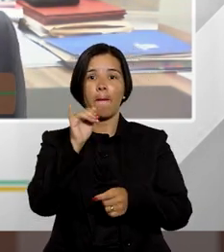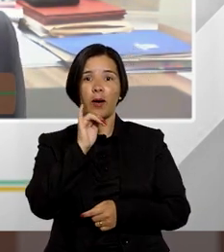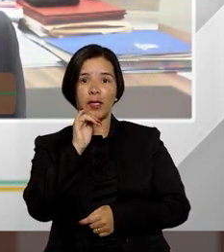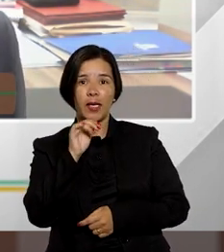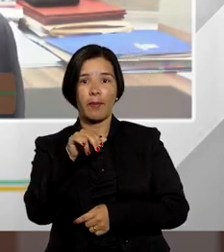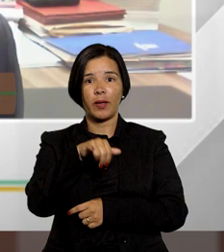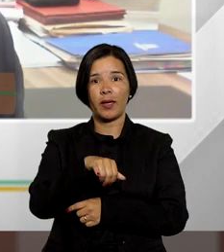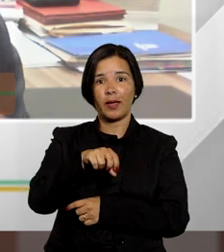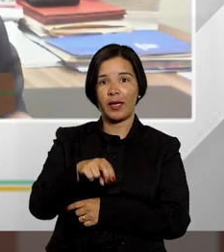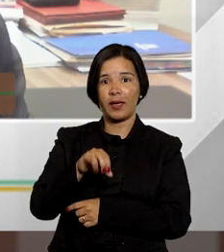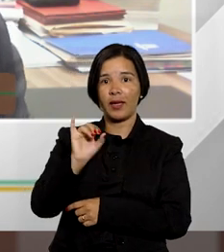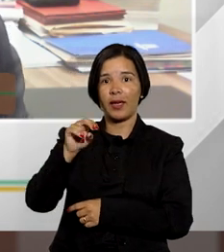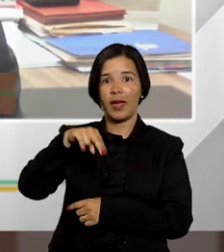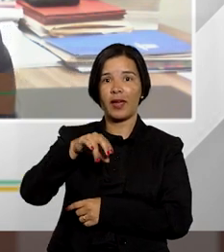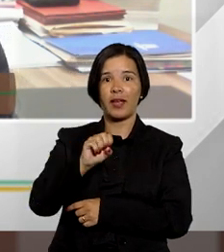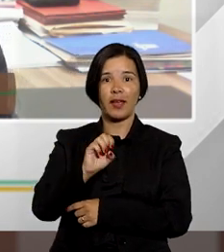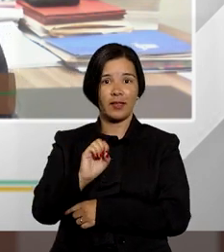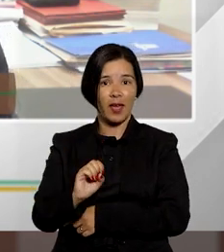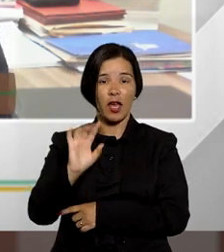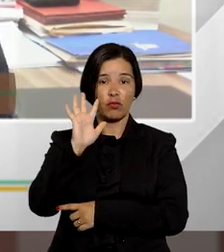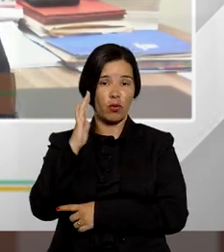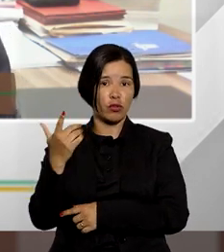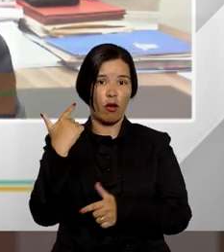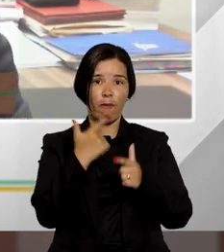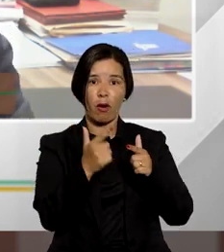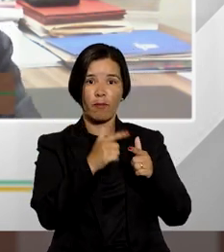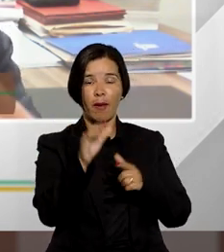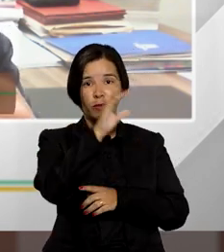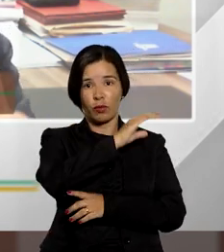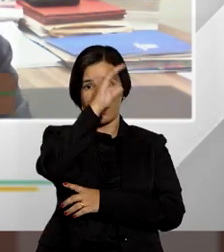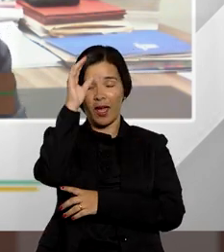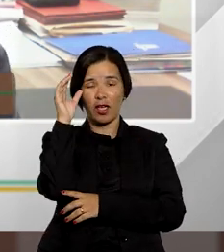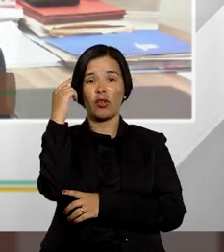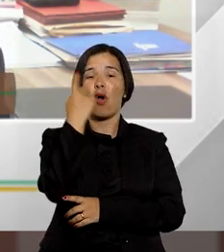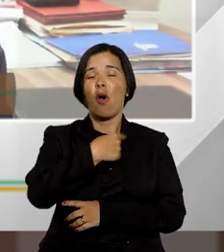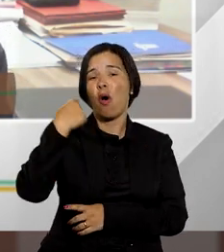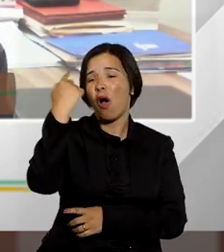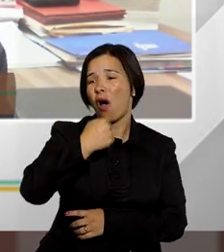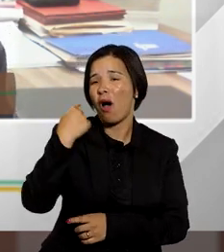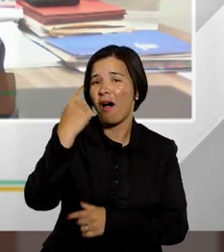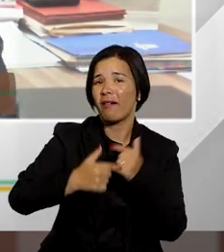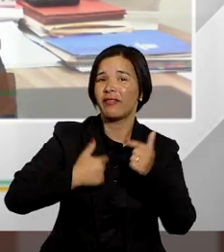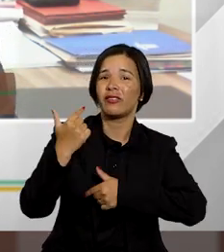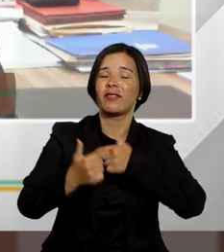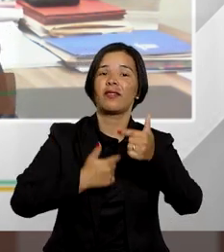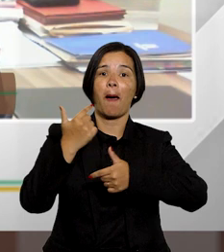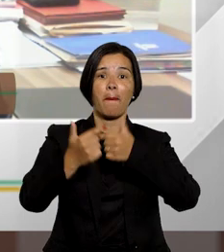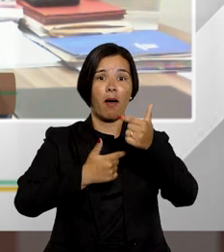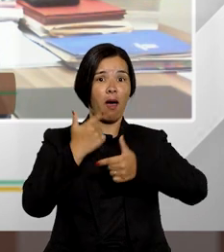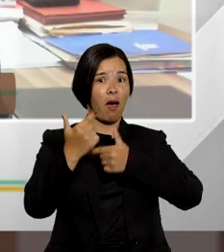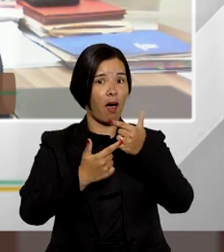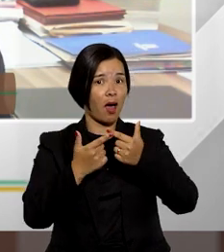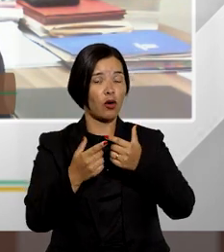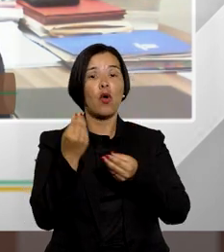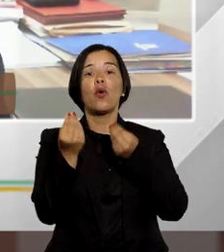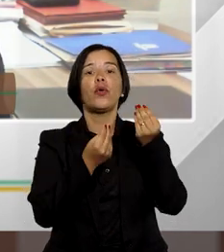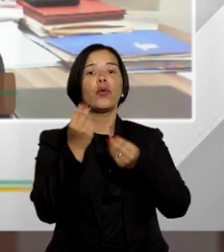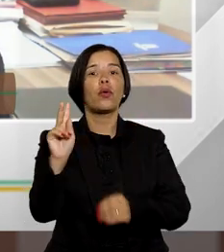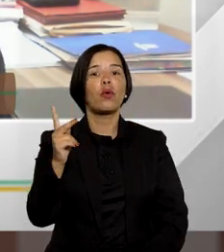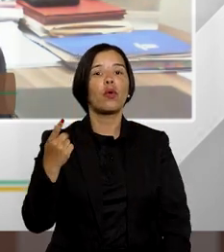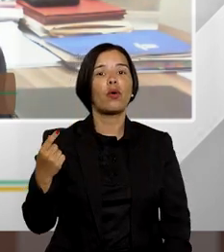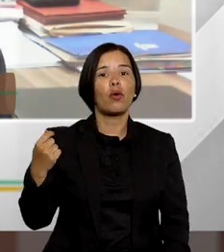INSS resolve o problema do cliente dedica horas de trabalho e como é feita essa